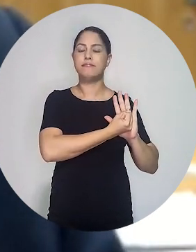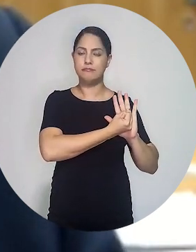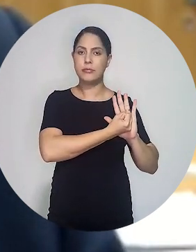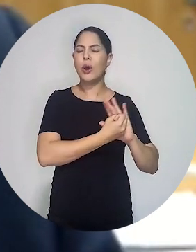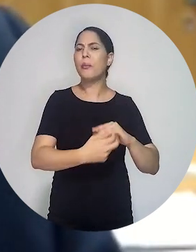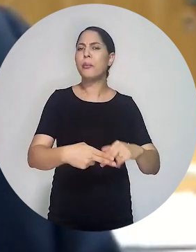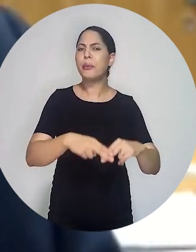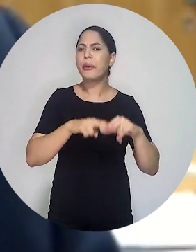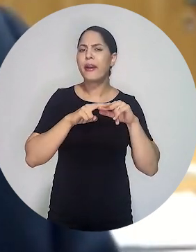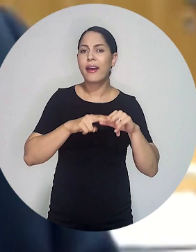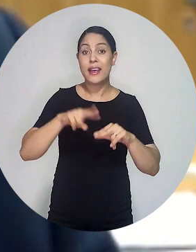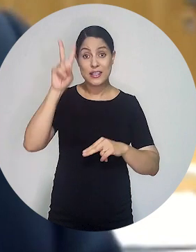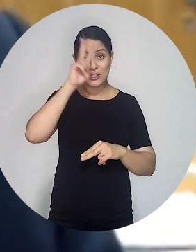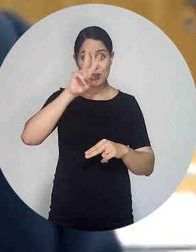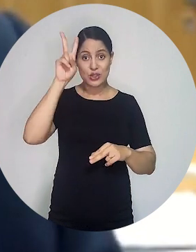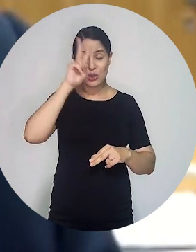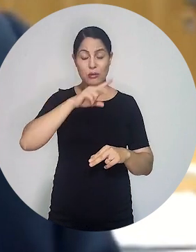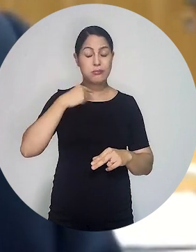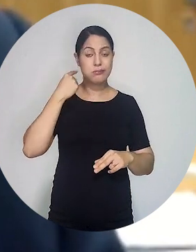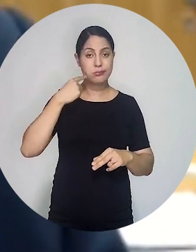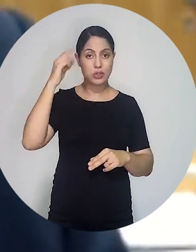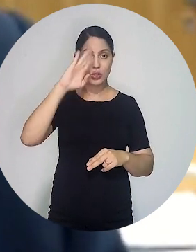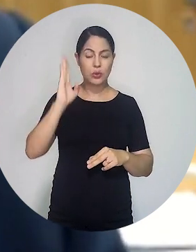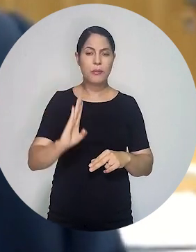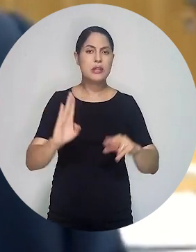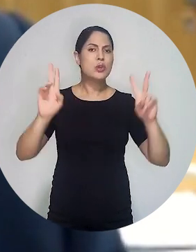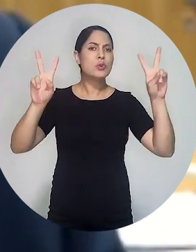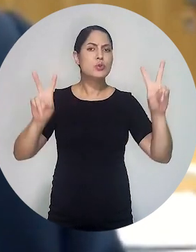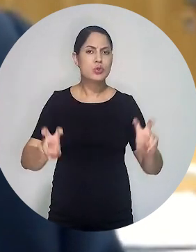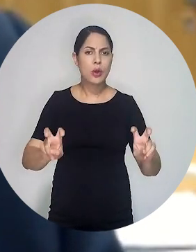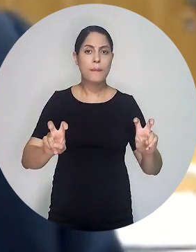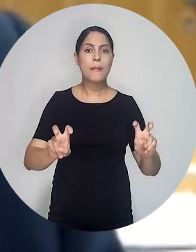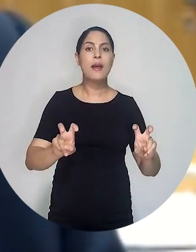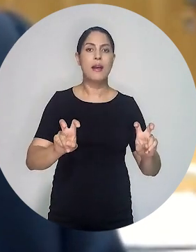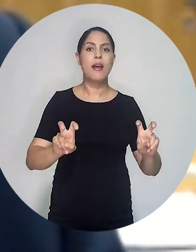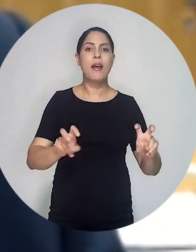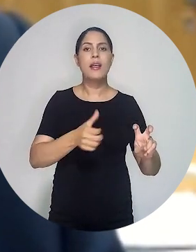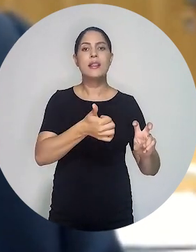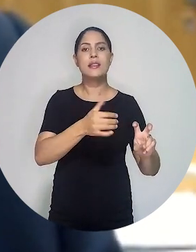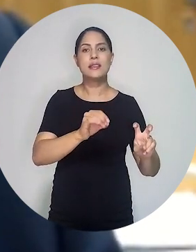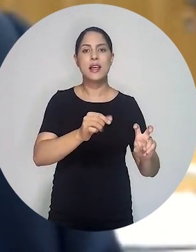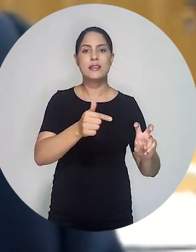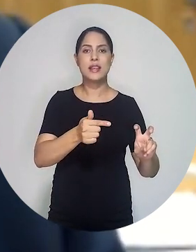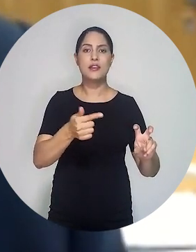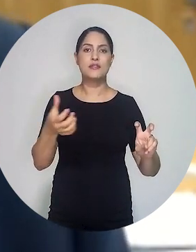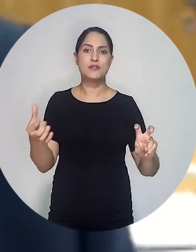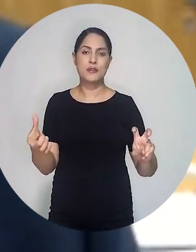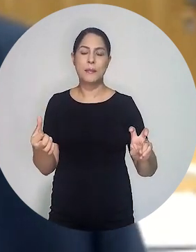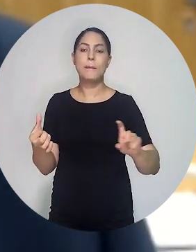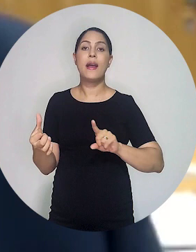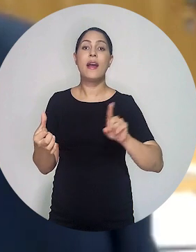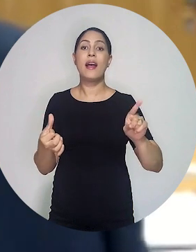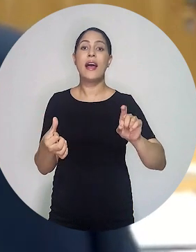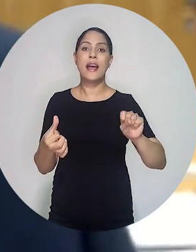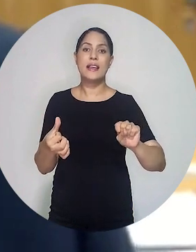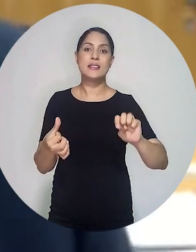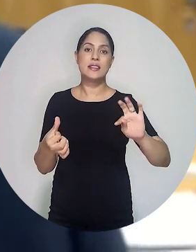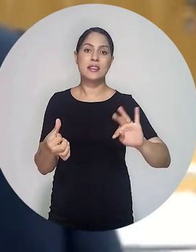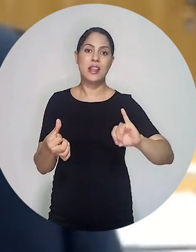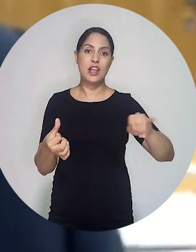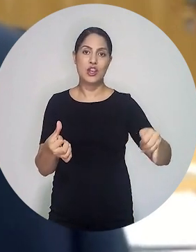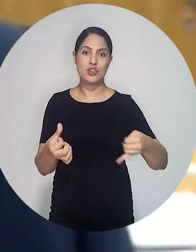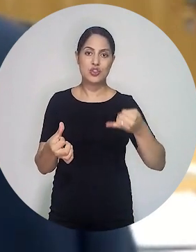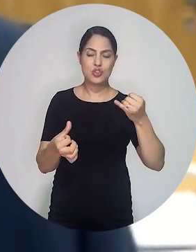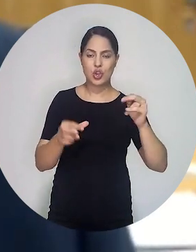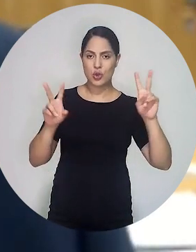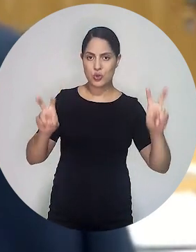páginas mais importantes da história da advocacia brasileira, que foi a vitória no tema 176, perante a corte especial do